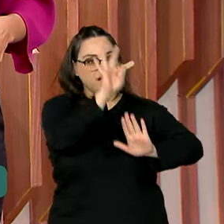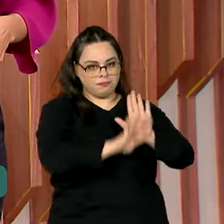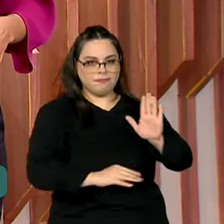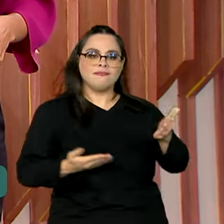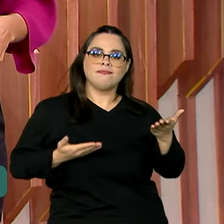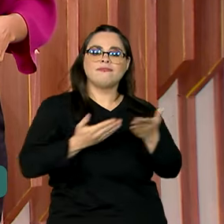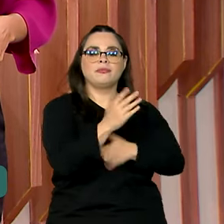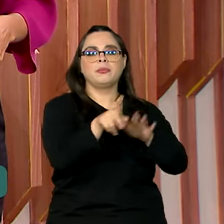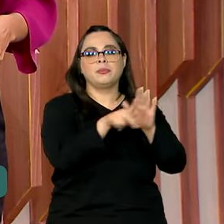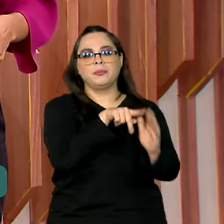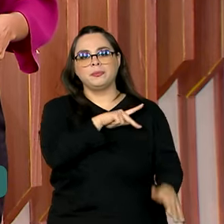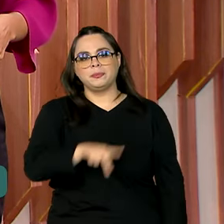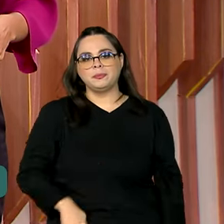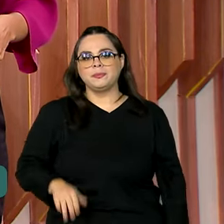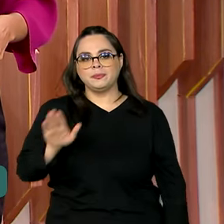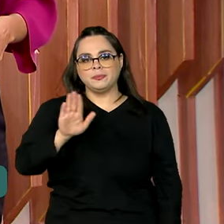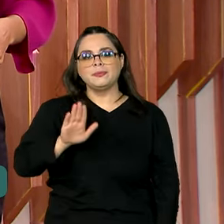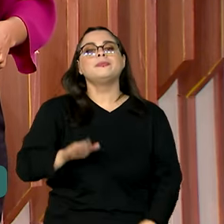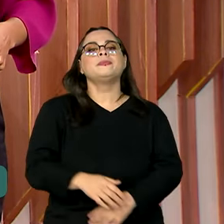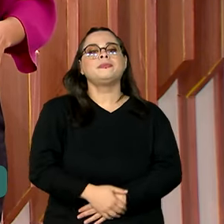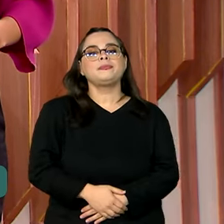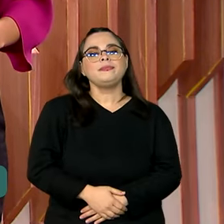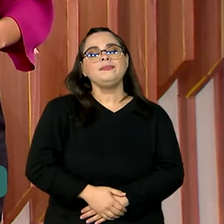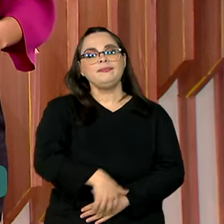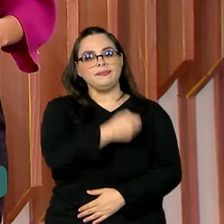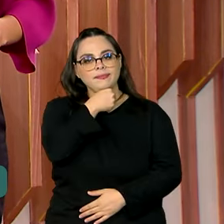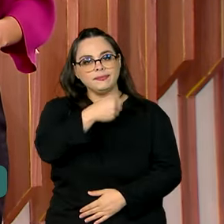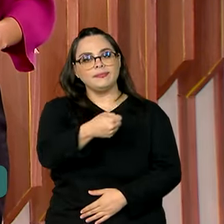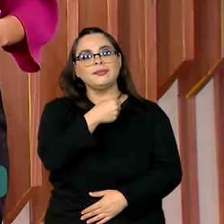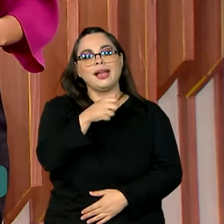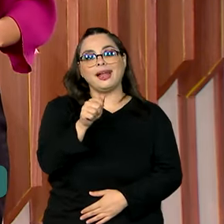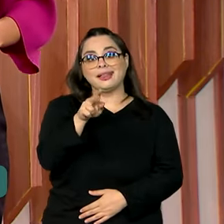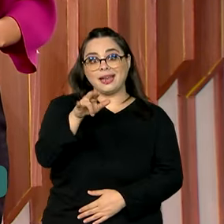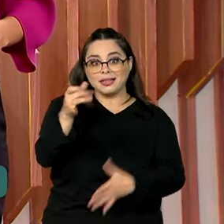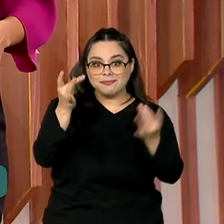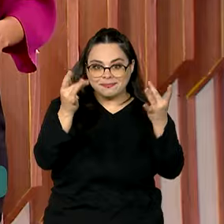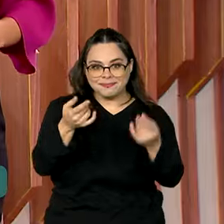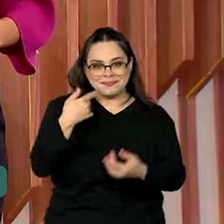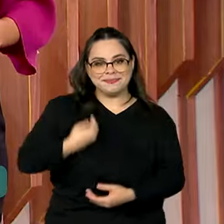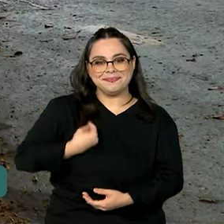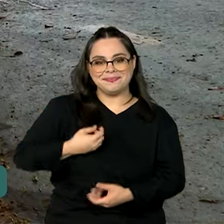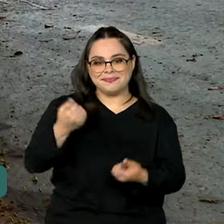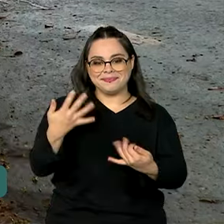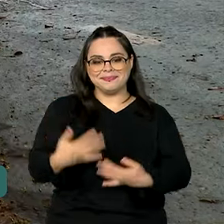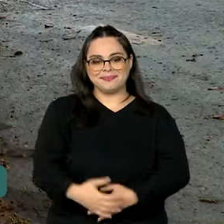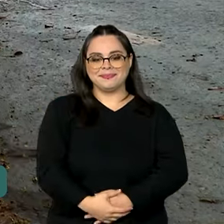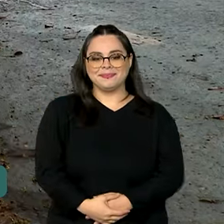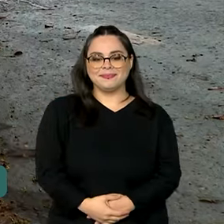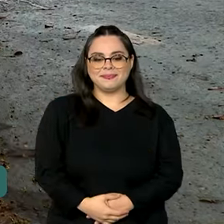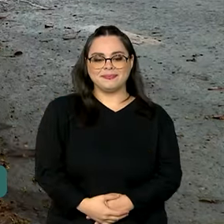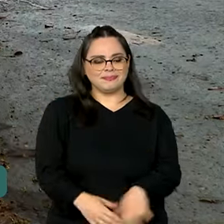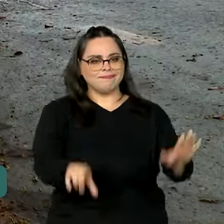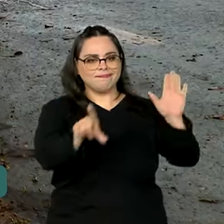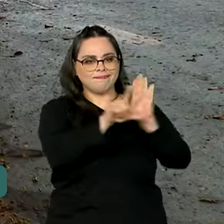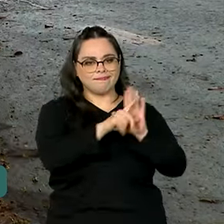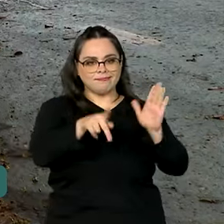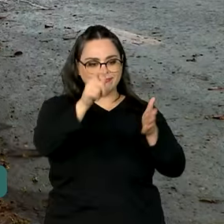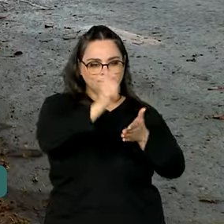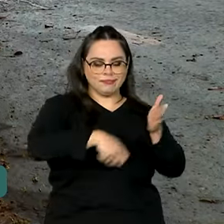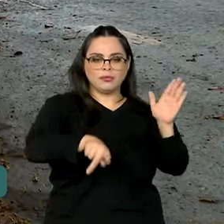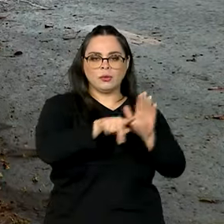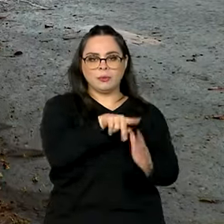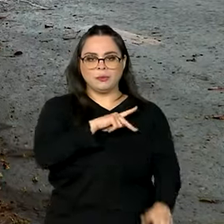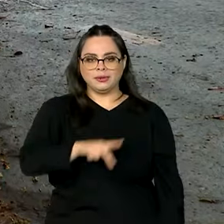sancionado pelo presidente Lula. A repórter Adriana Natale tem mais informações. A lei assinada pelo presidente